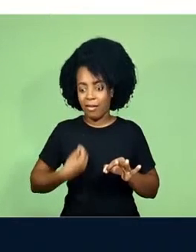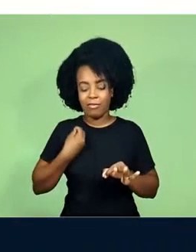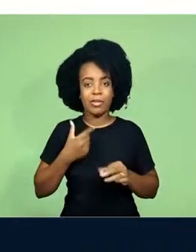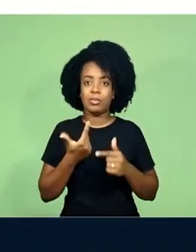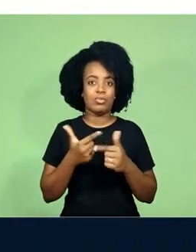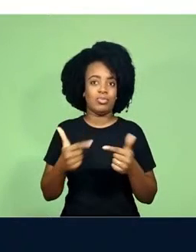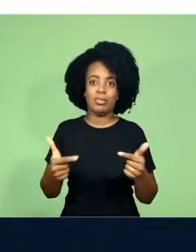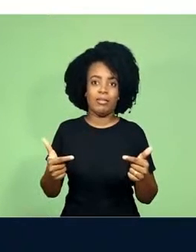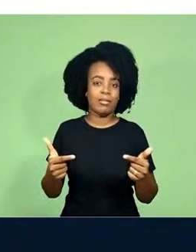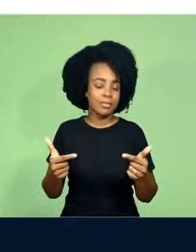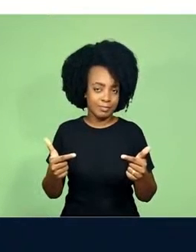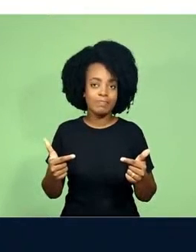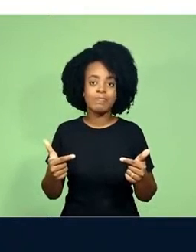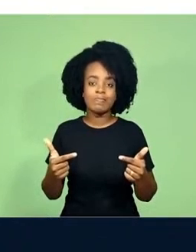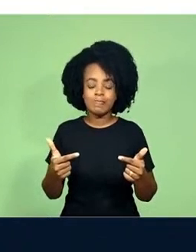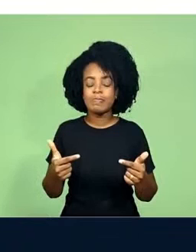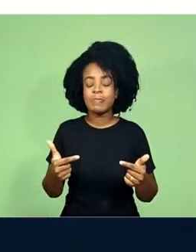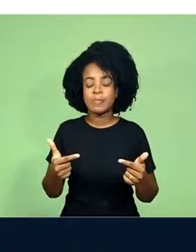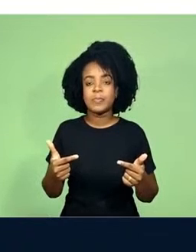existências.